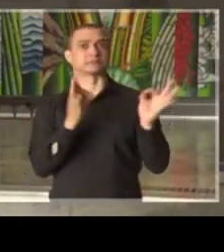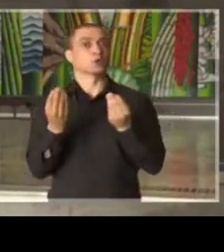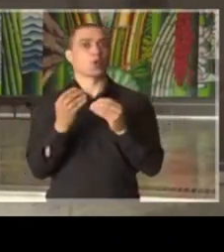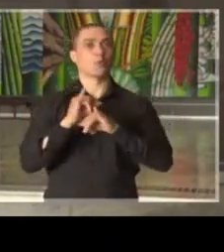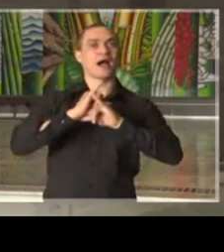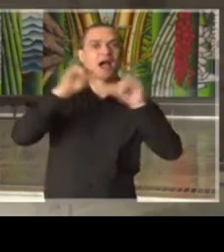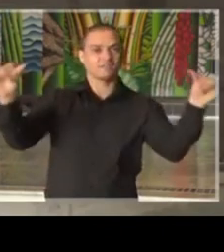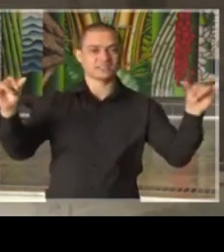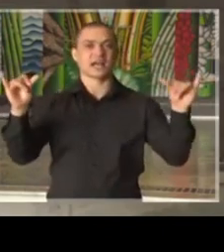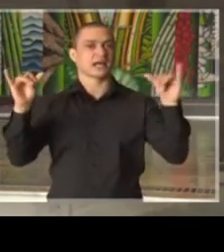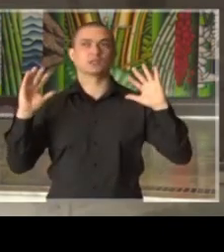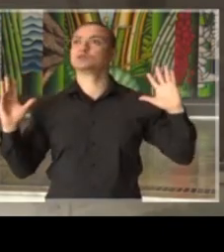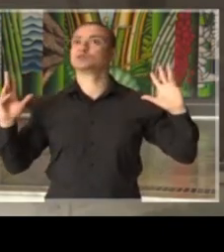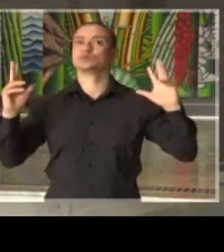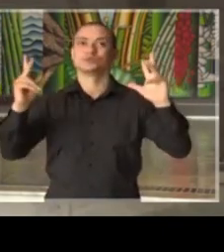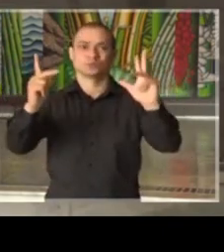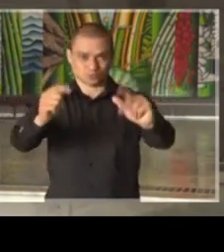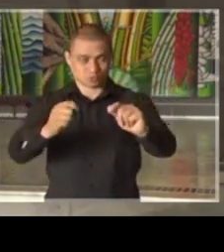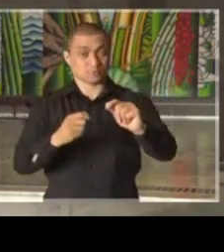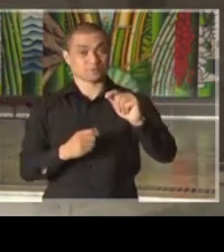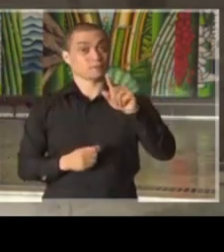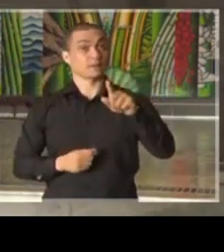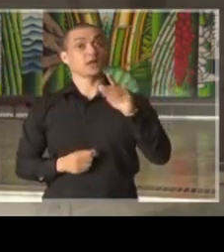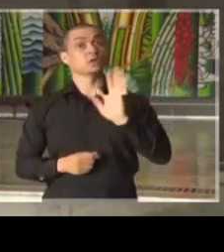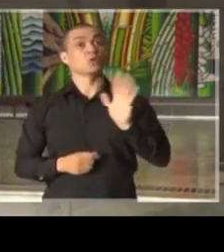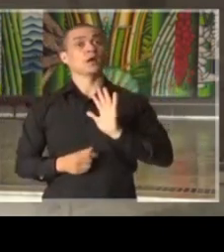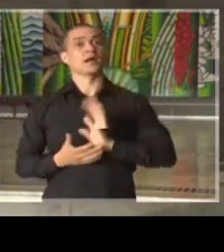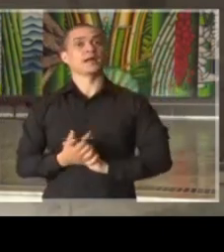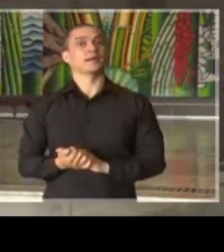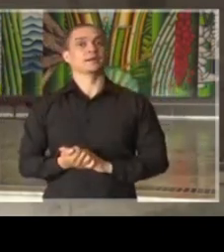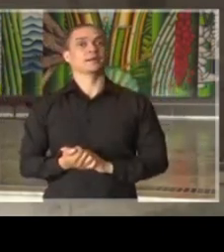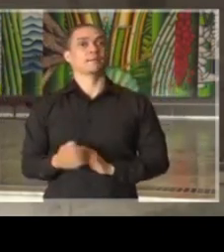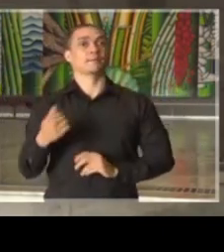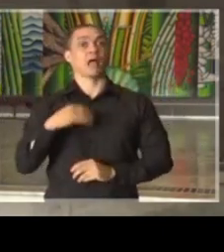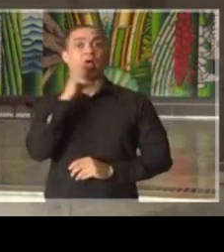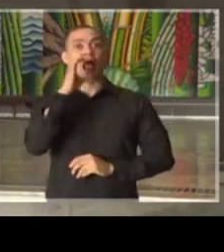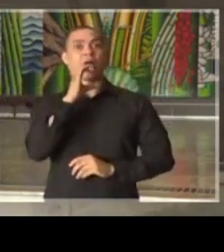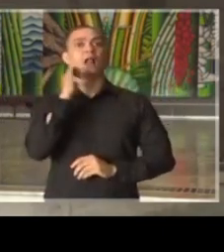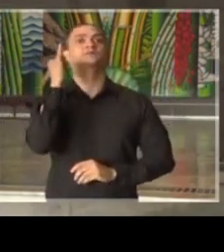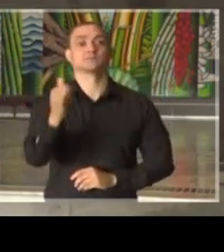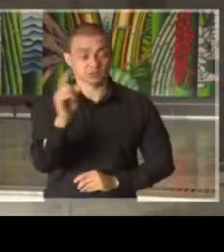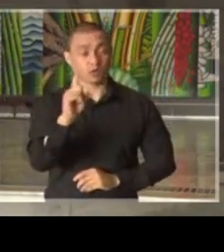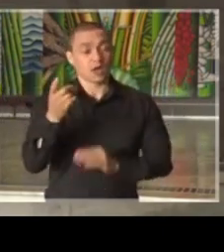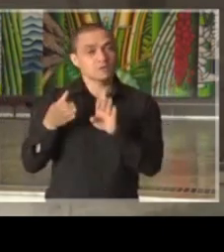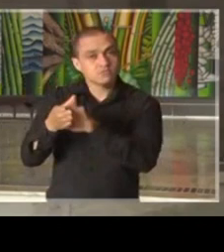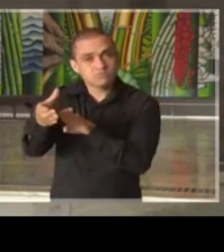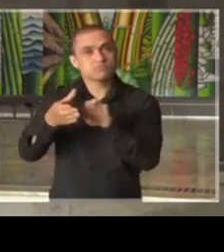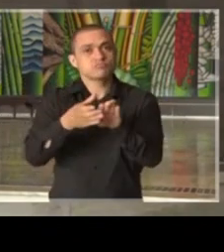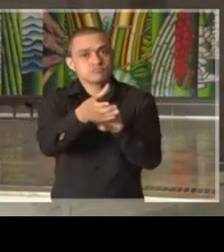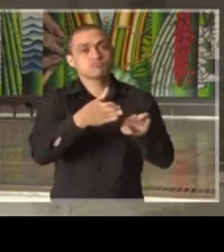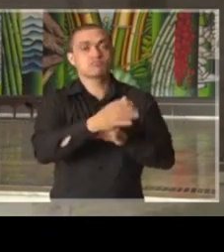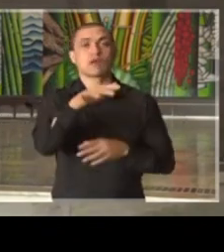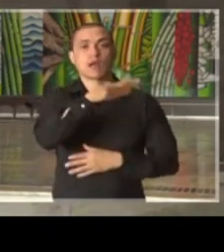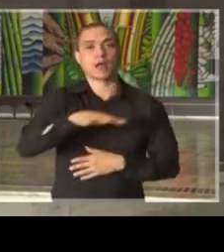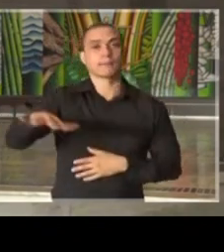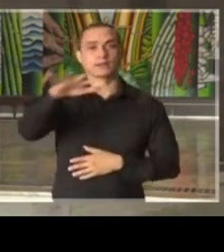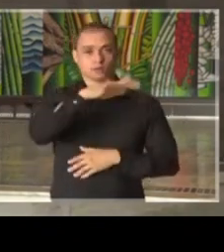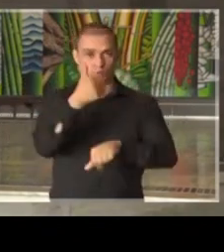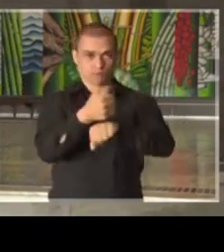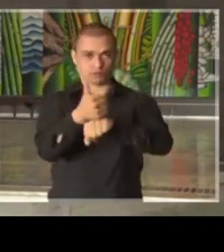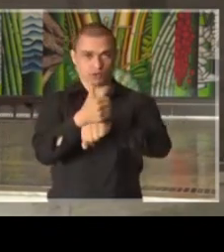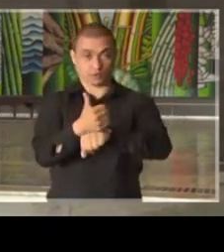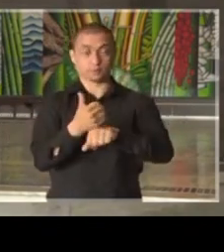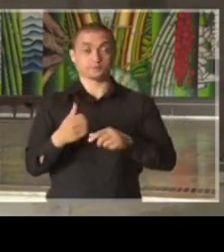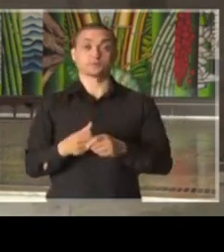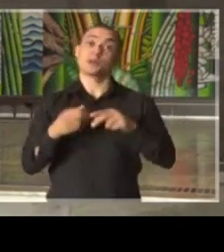comunicar de forma adequada, não de forma precipitada, as orientações aos seus profissionais,